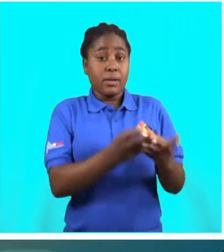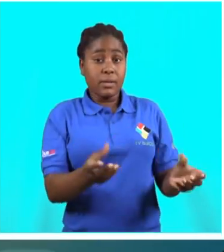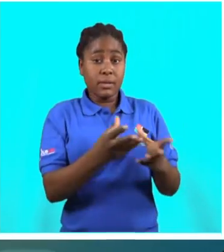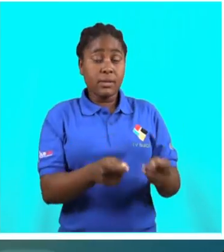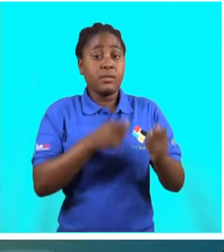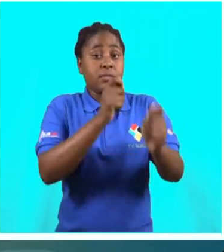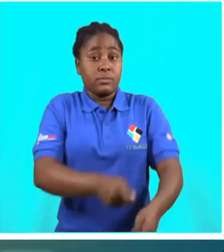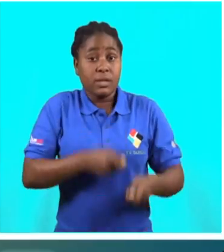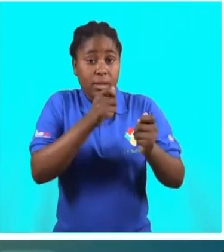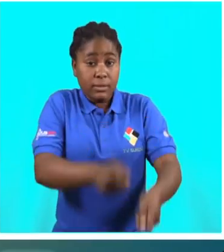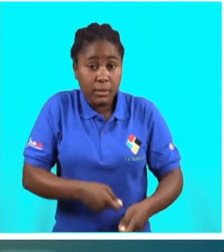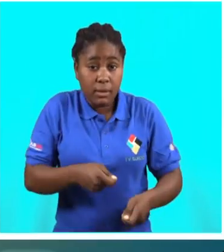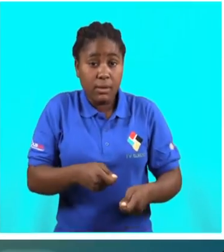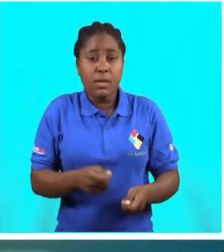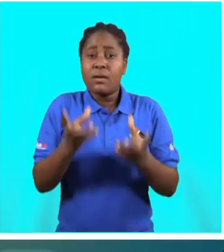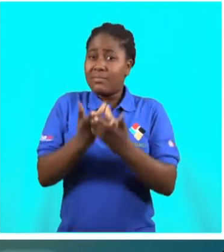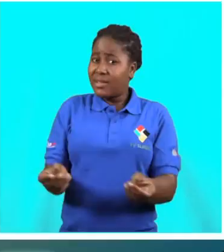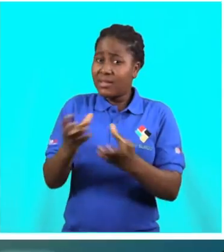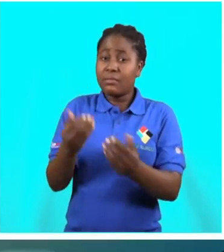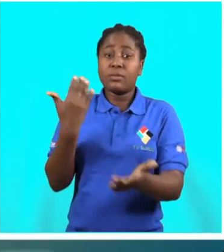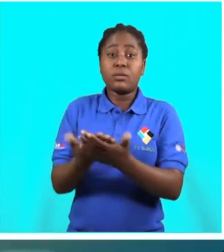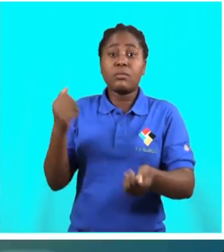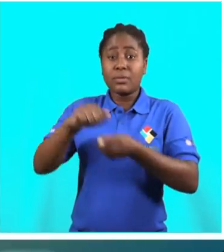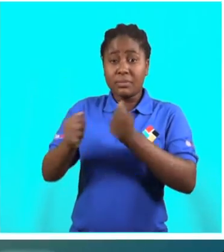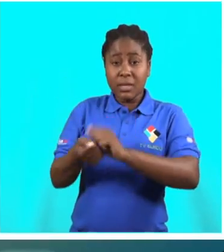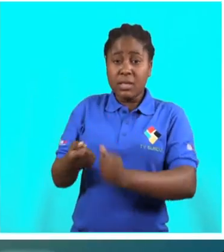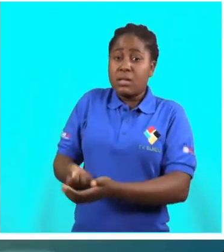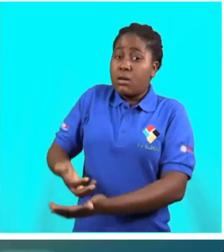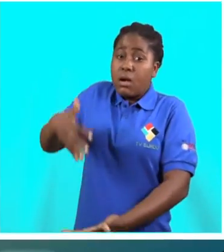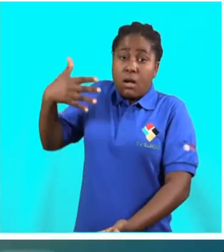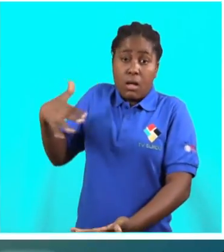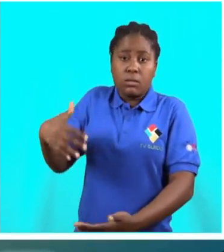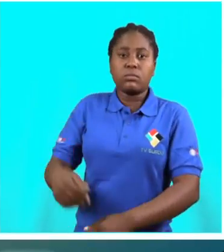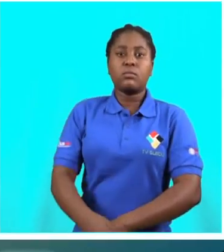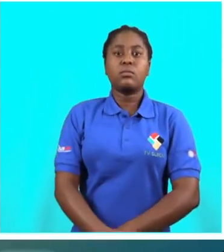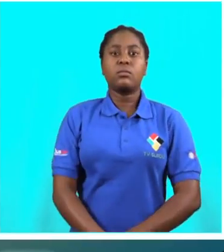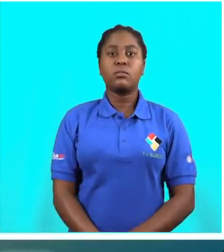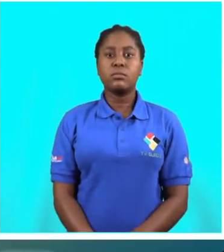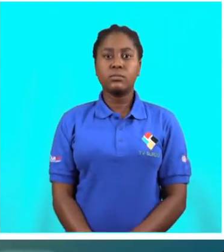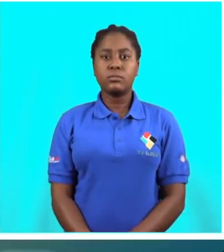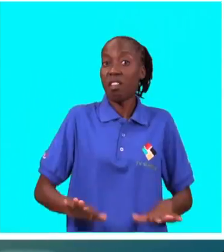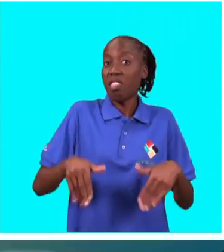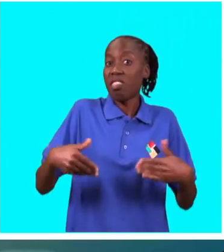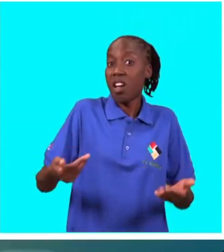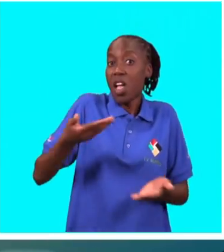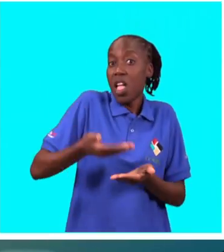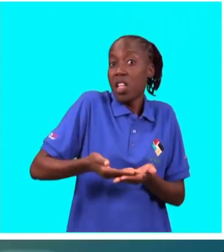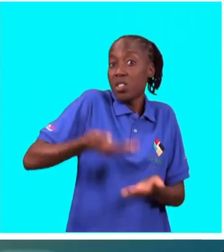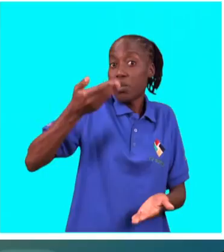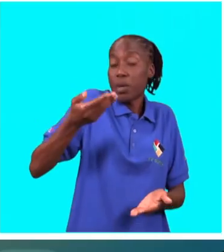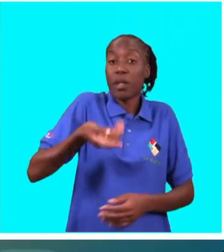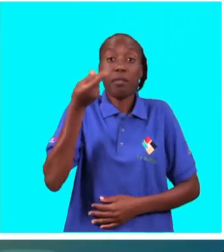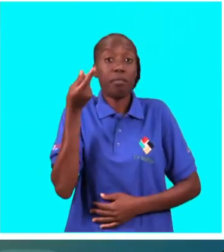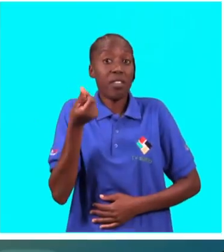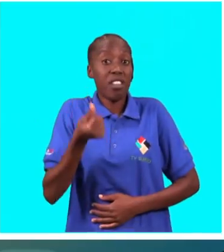primeira necessidade. Na origem está a inexistência de produtos nas machambas e a subida de preços na fonte.